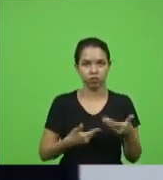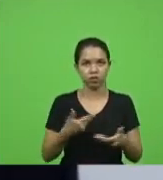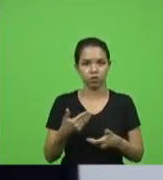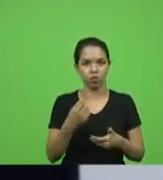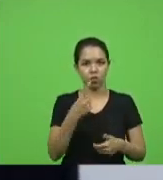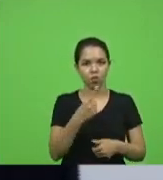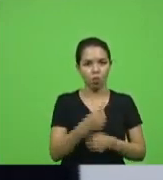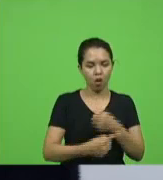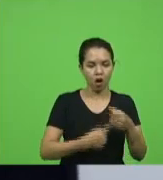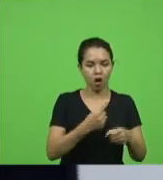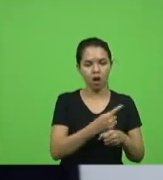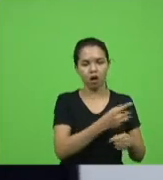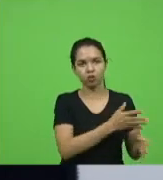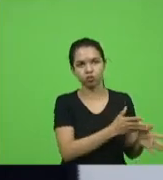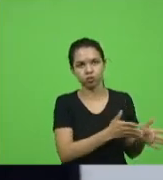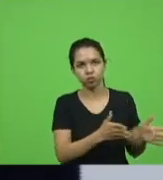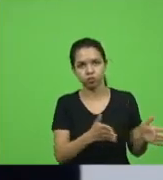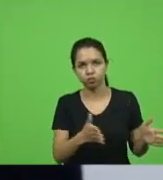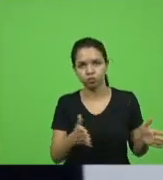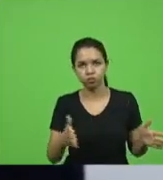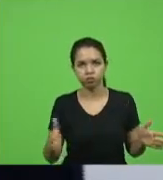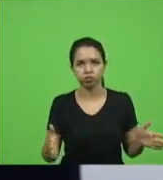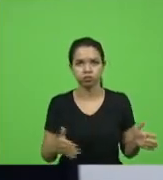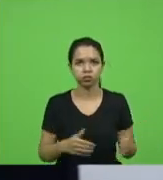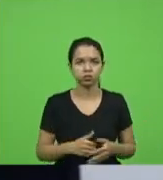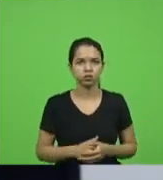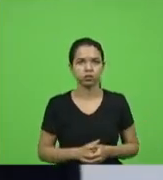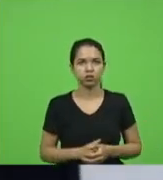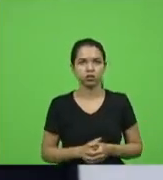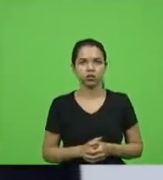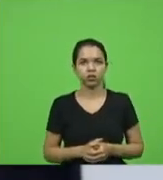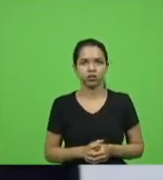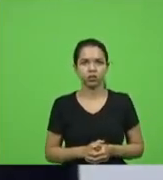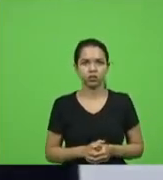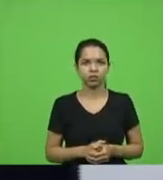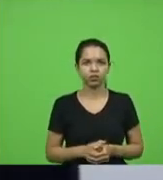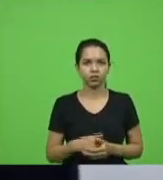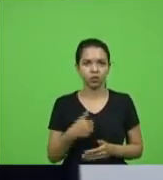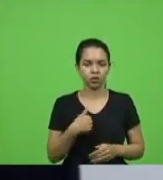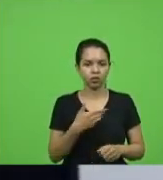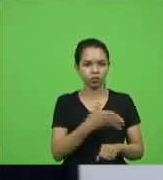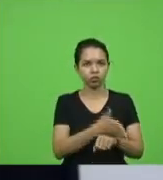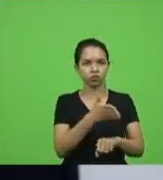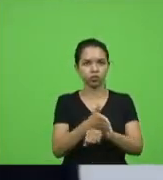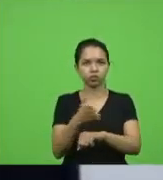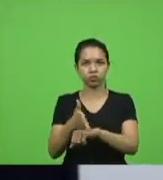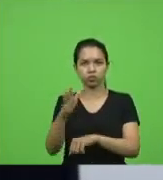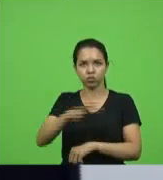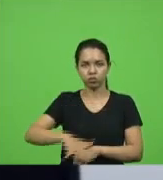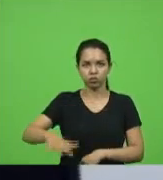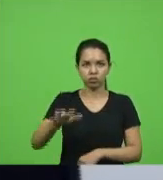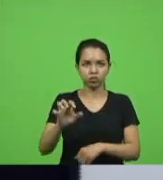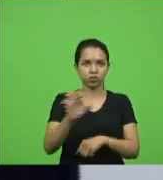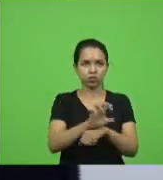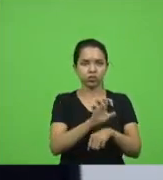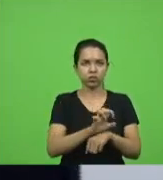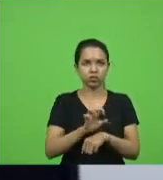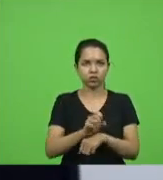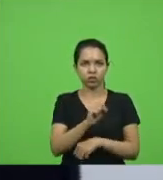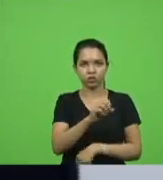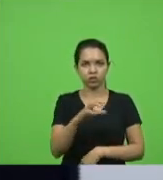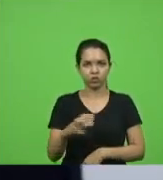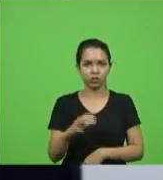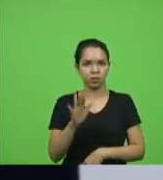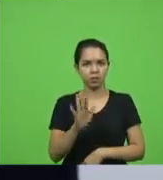inteiro fazendo as nossas atividades estando em todo o estado de Santa Catarina mas